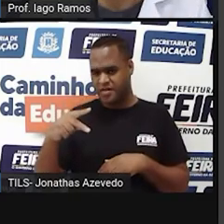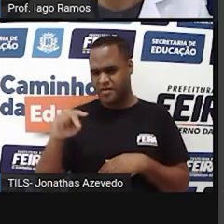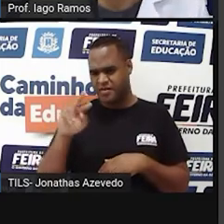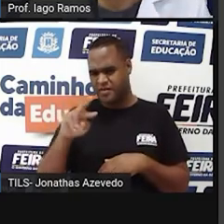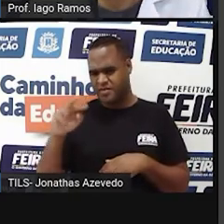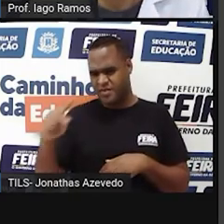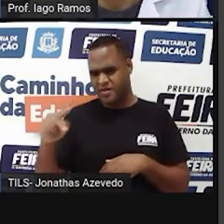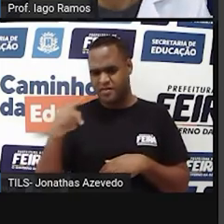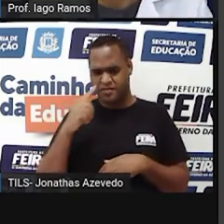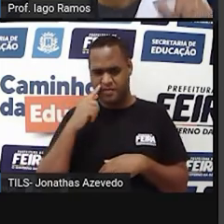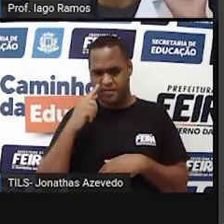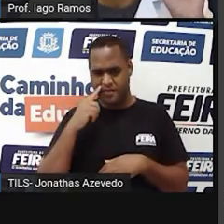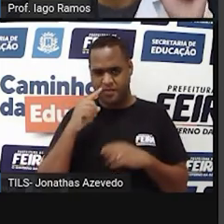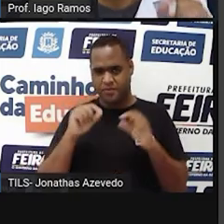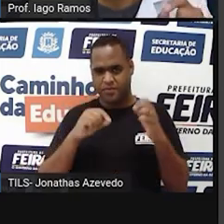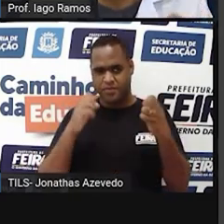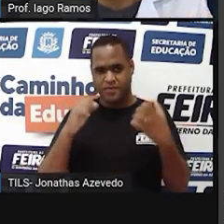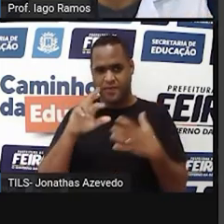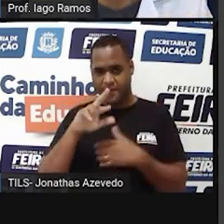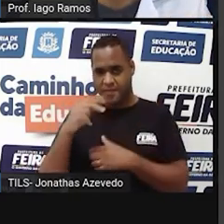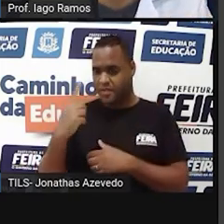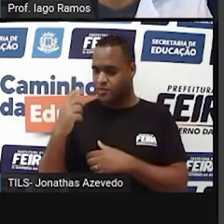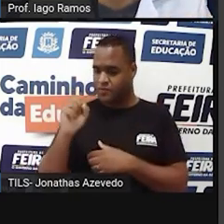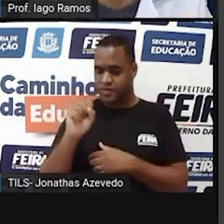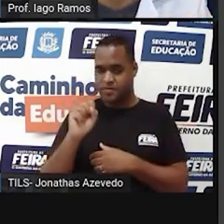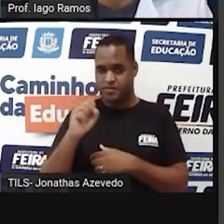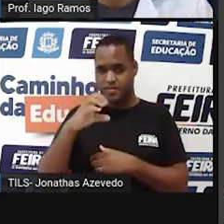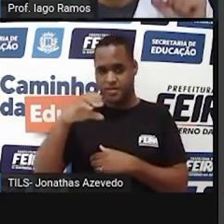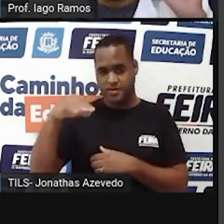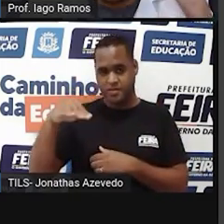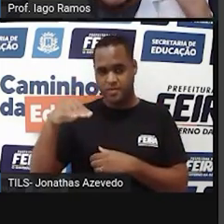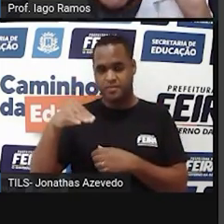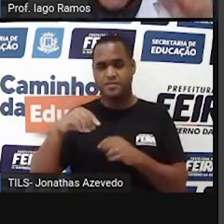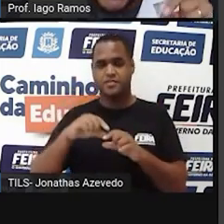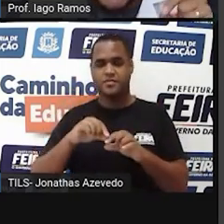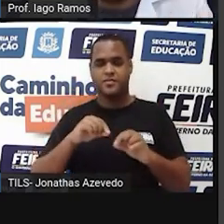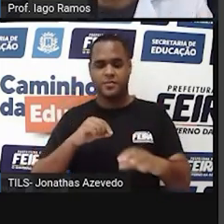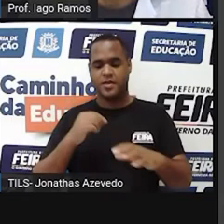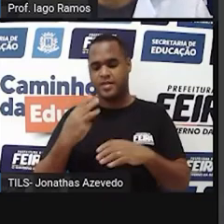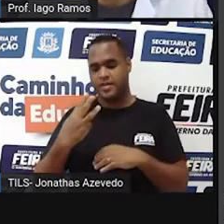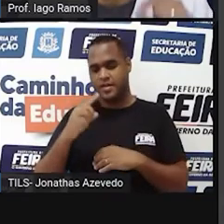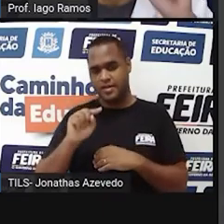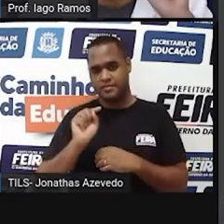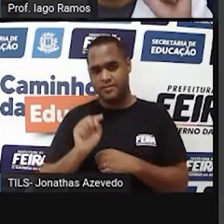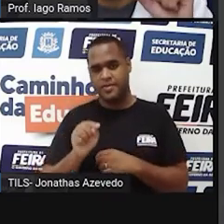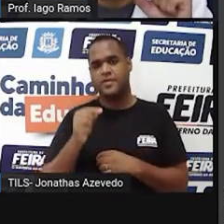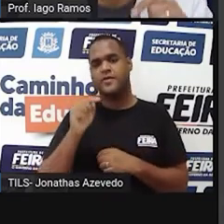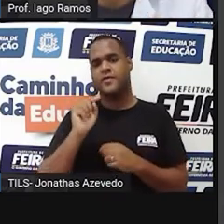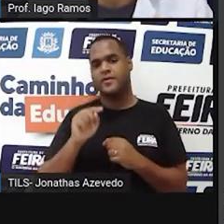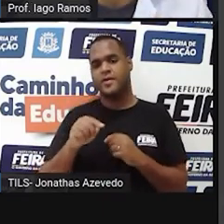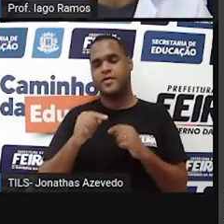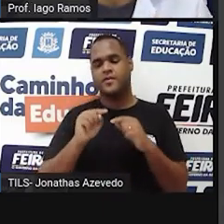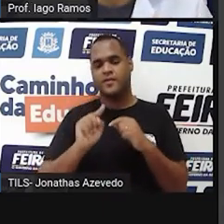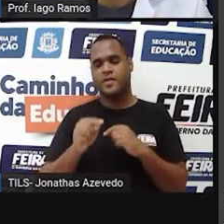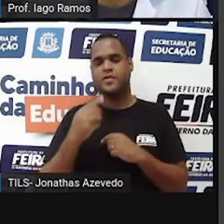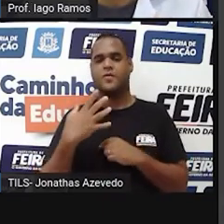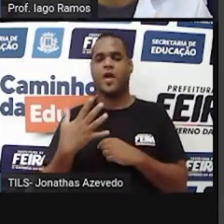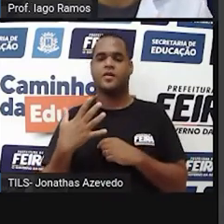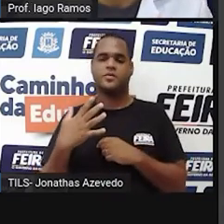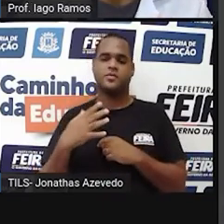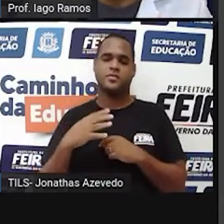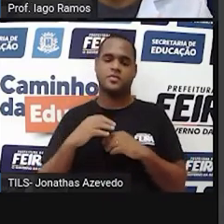volume do paralelepípedo, é 18 centímetros de comprimento vezes 3 de largura vezes 4 de altura.